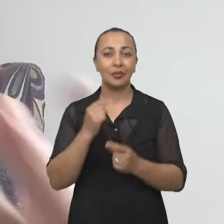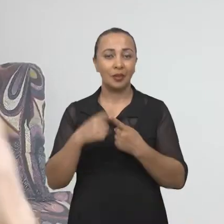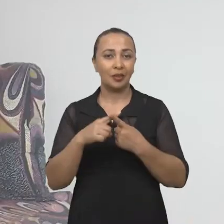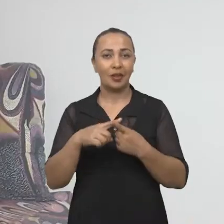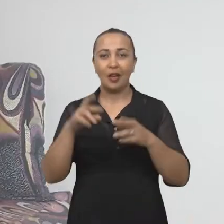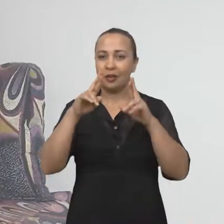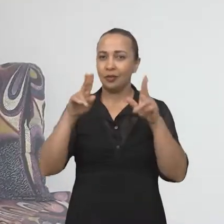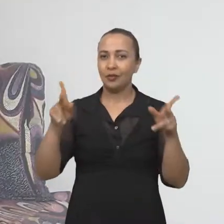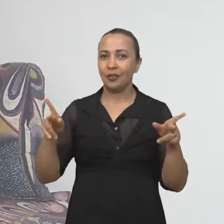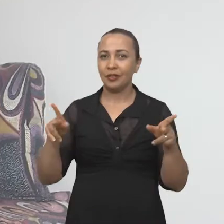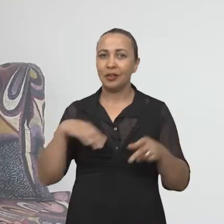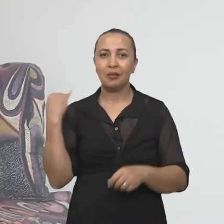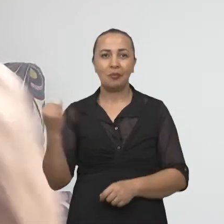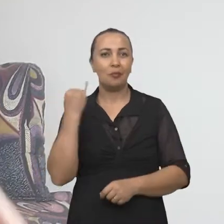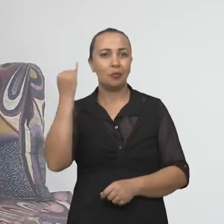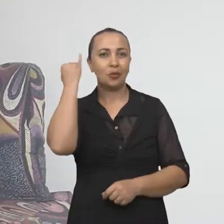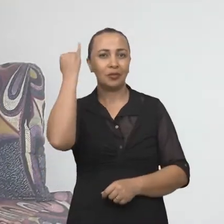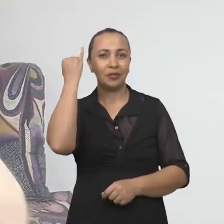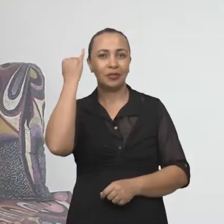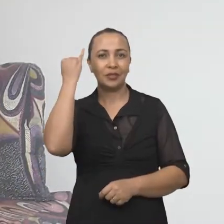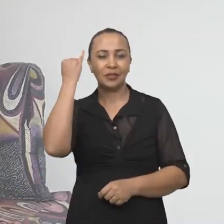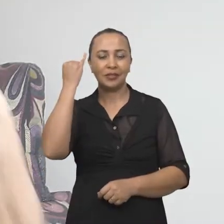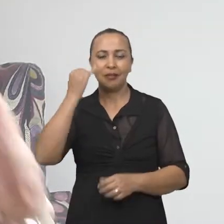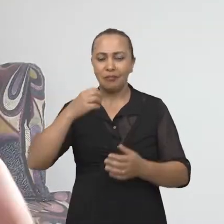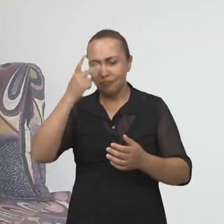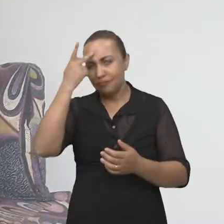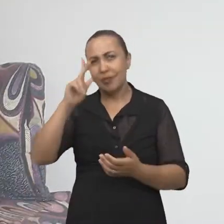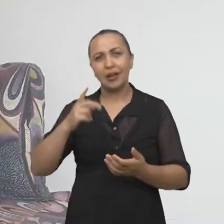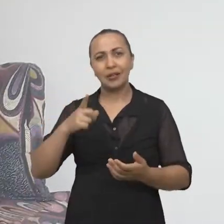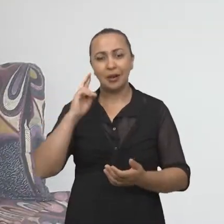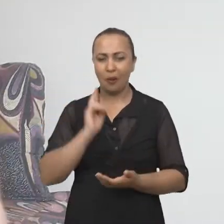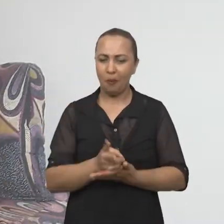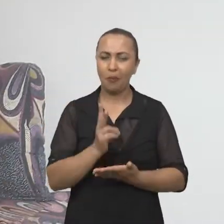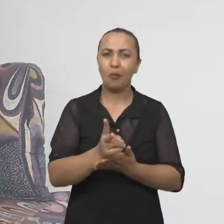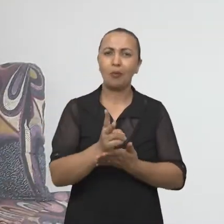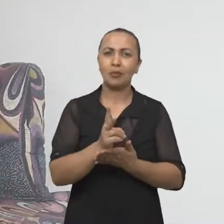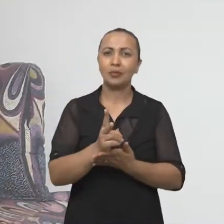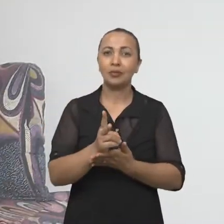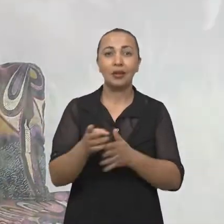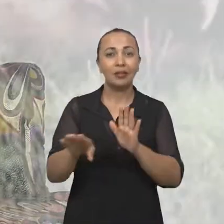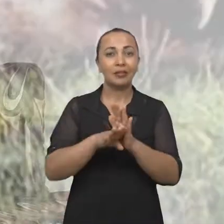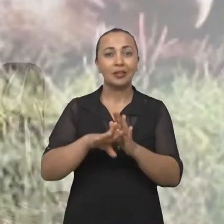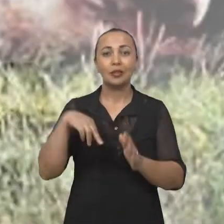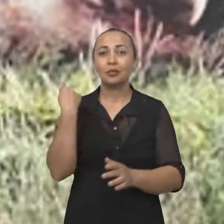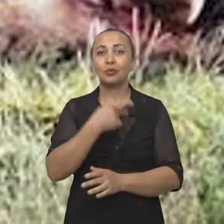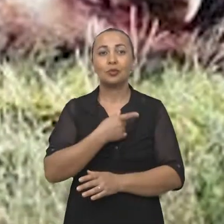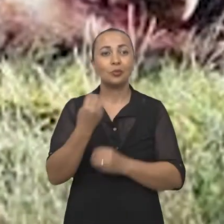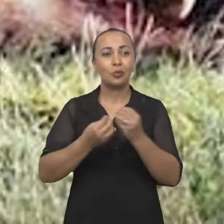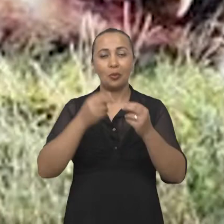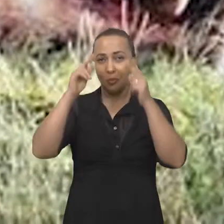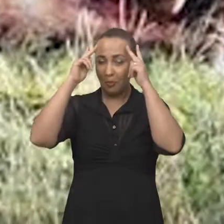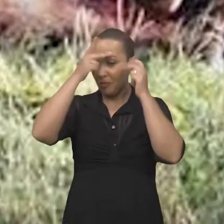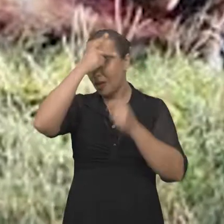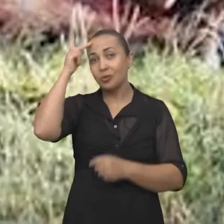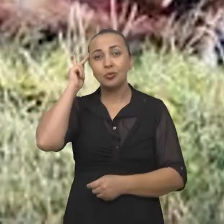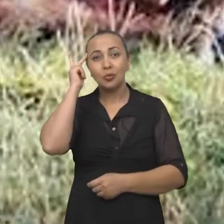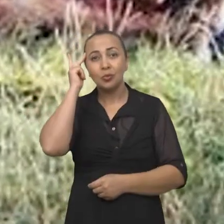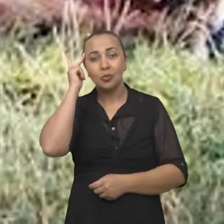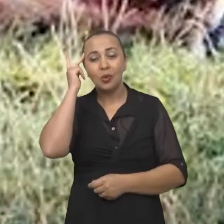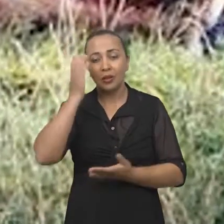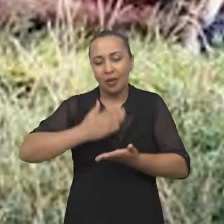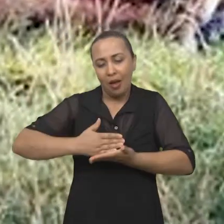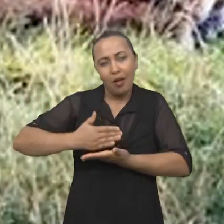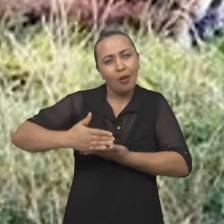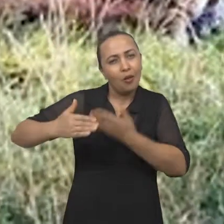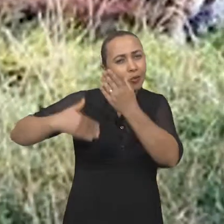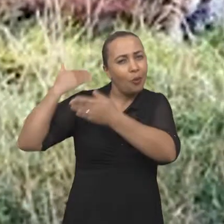Porque as diferenças, elas são importantes, elas são fundamentais para a constituição até de nós como seres humanos, Desde